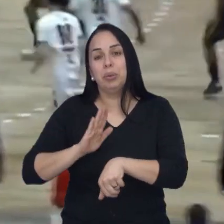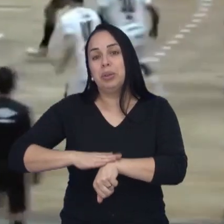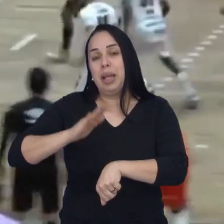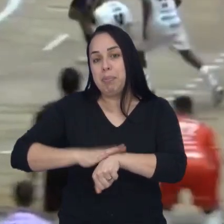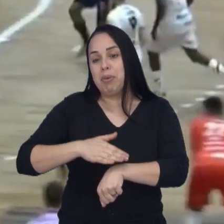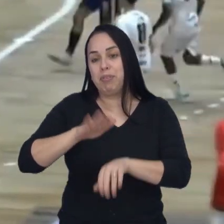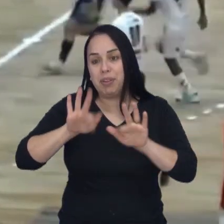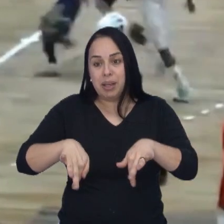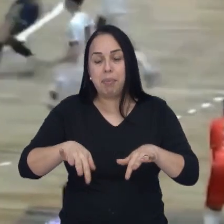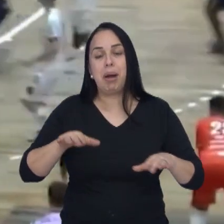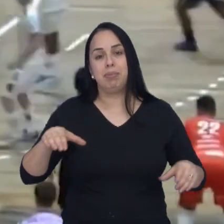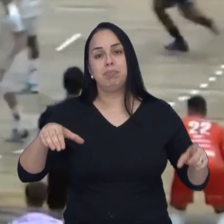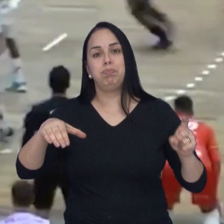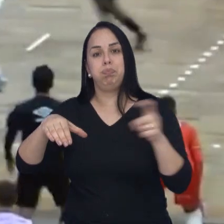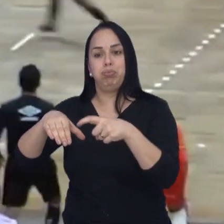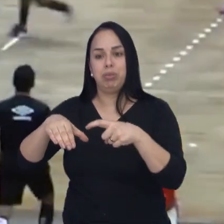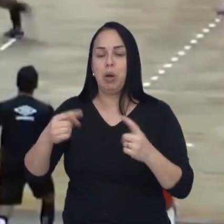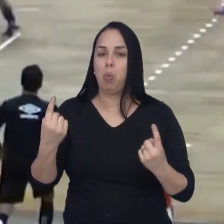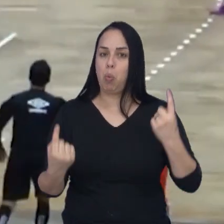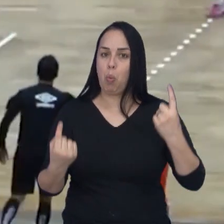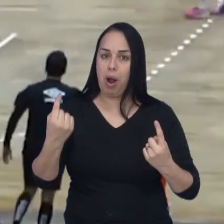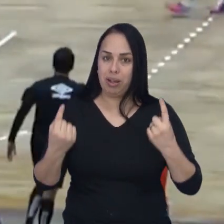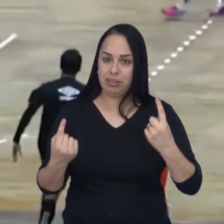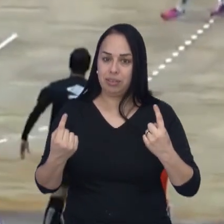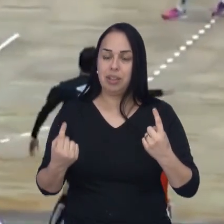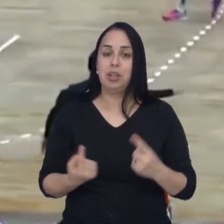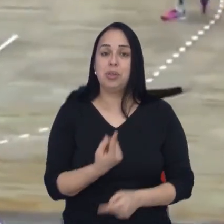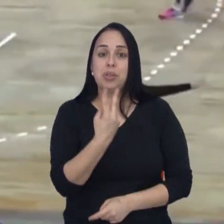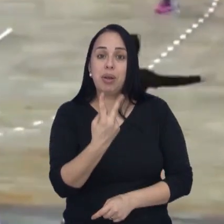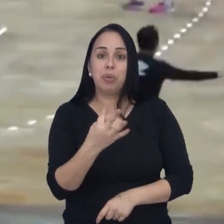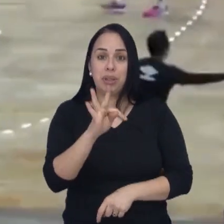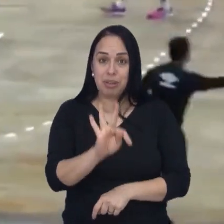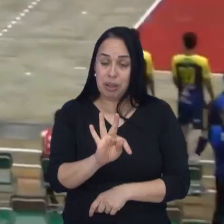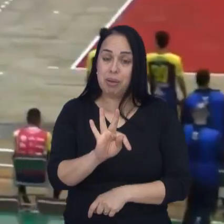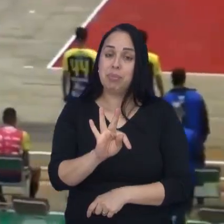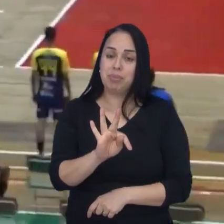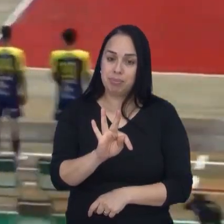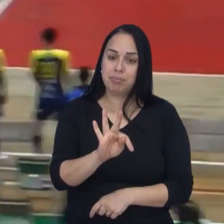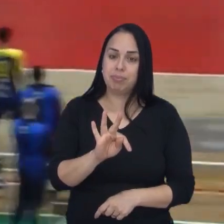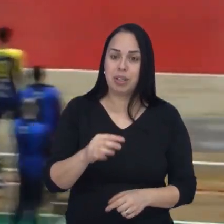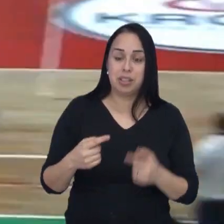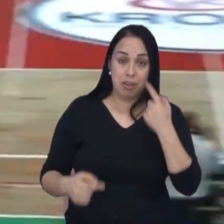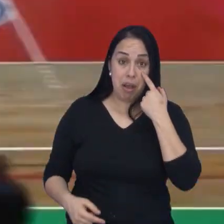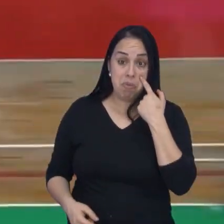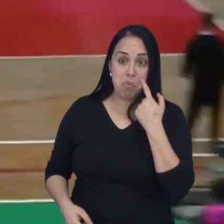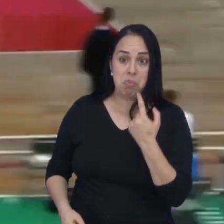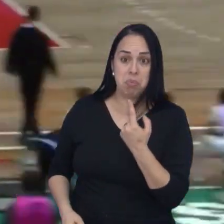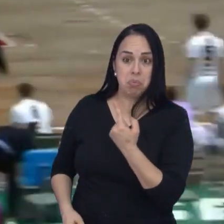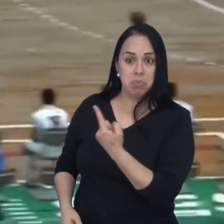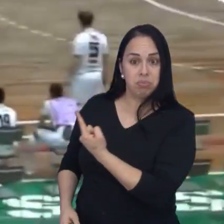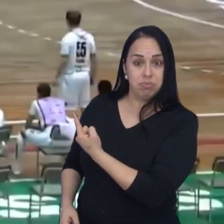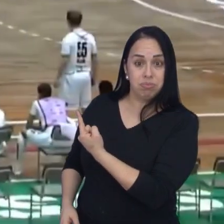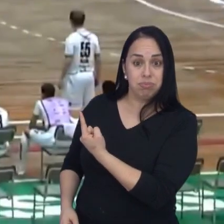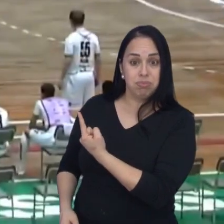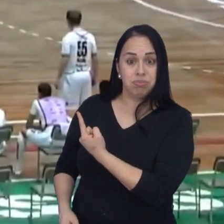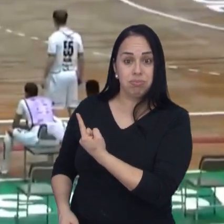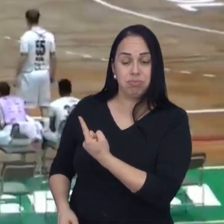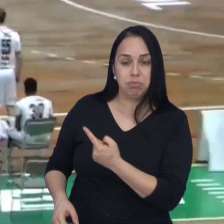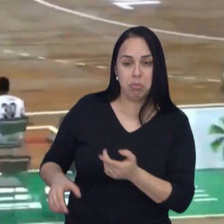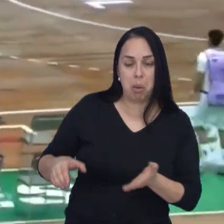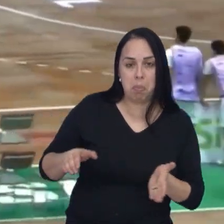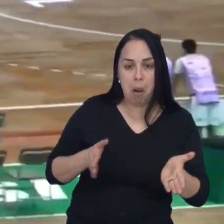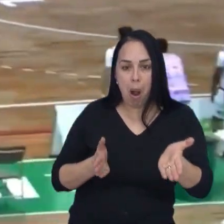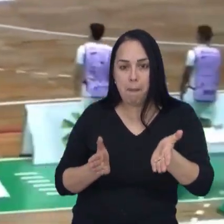lá dentro, empatando o jogo 1x1. Já no segundo tempo, restando 7x19, você vai ver aí, lançamento do goleiro, aí teve uma